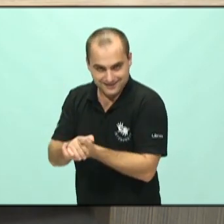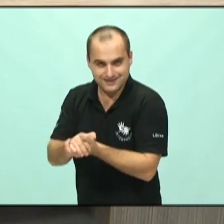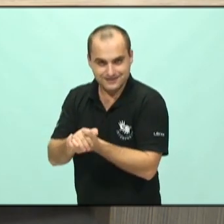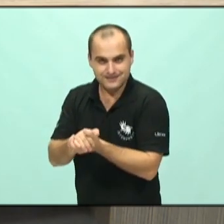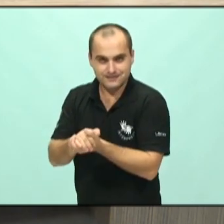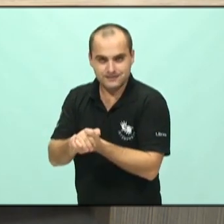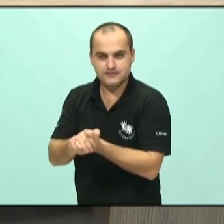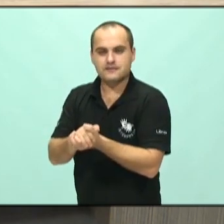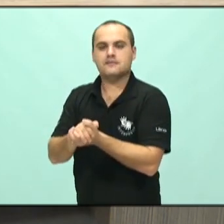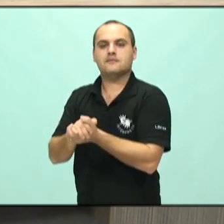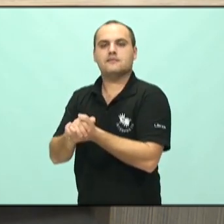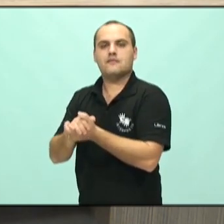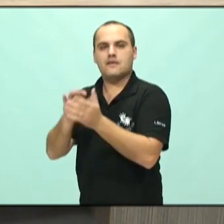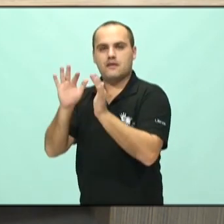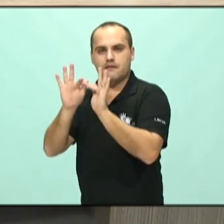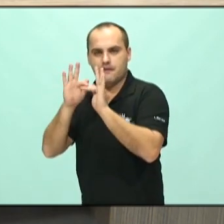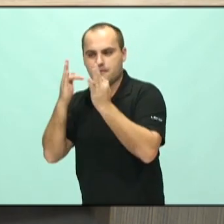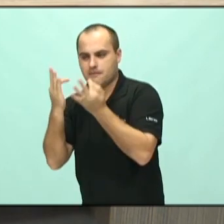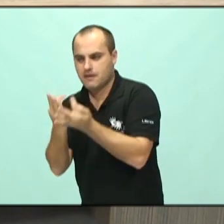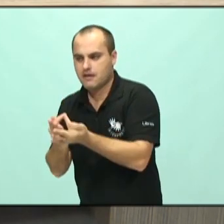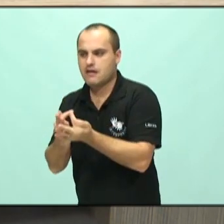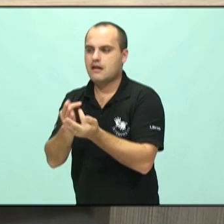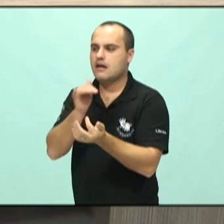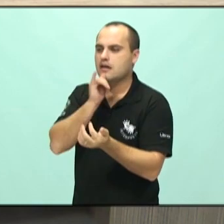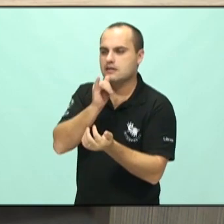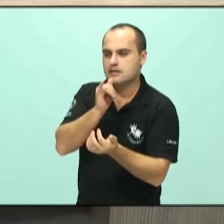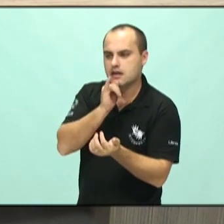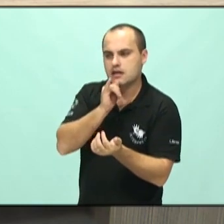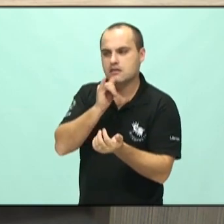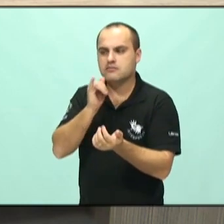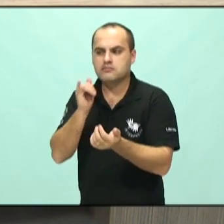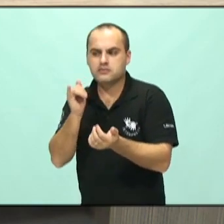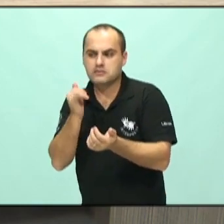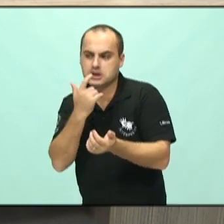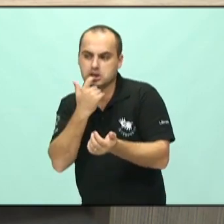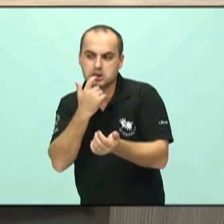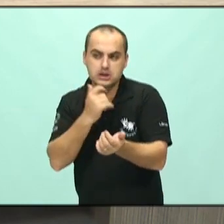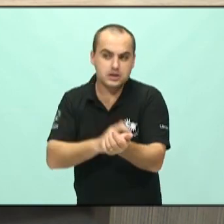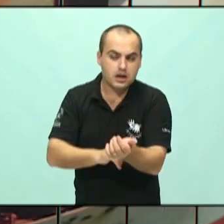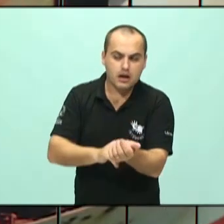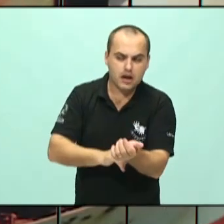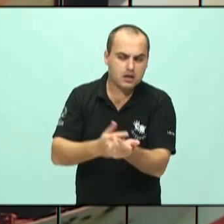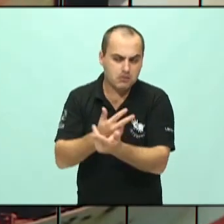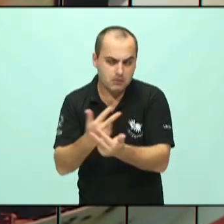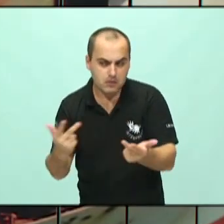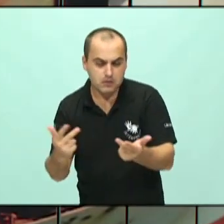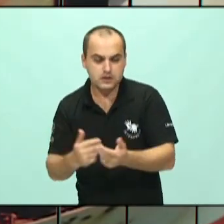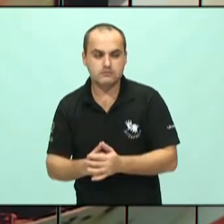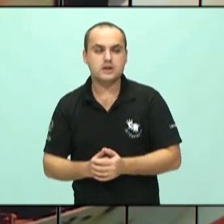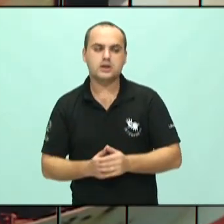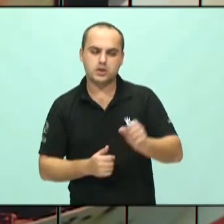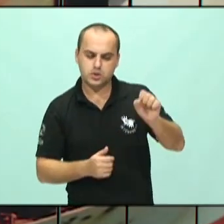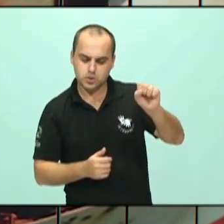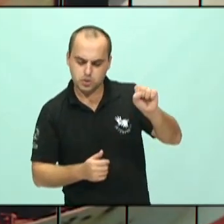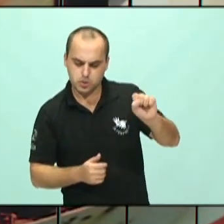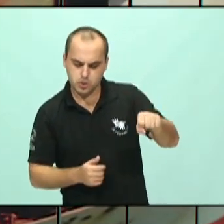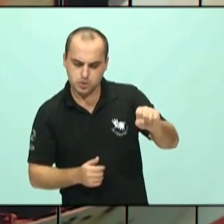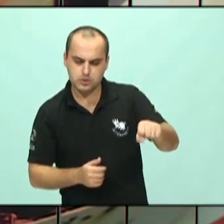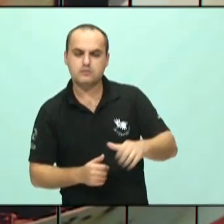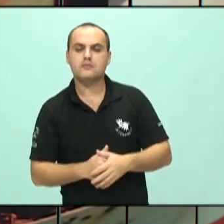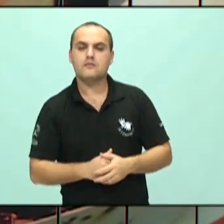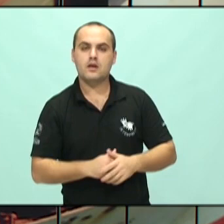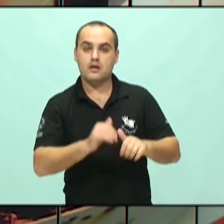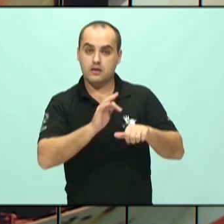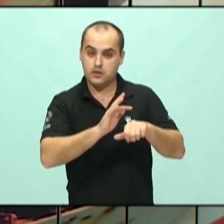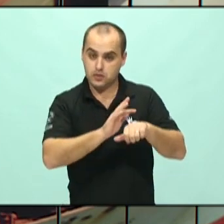familiaridade com sanguínea? Sim. É como todas as doenças, às vezes a nossa família